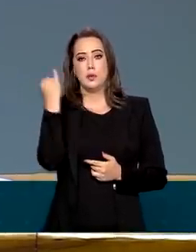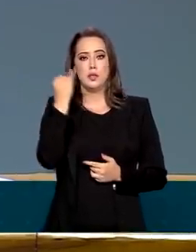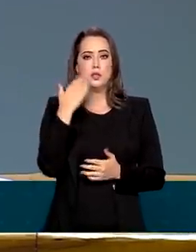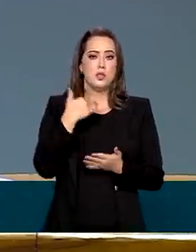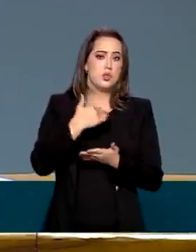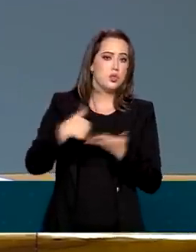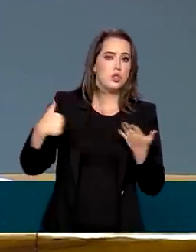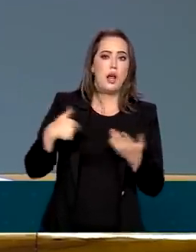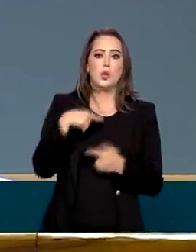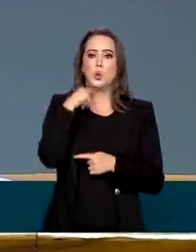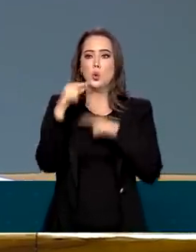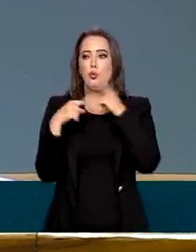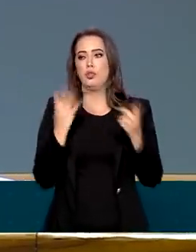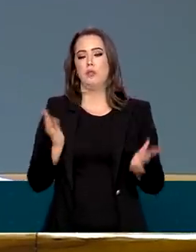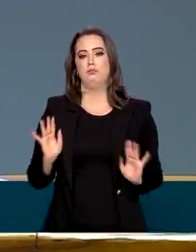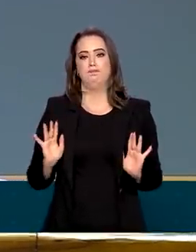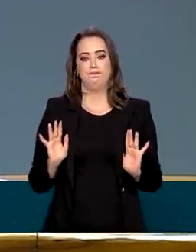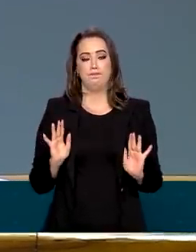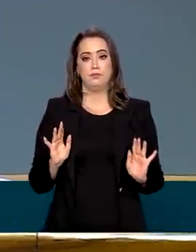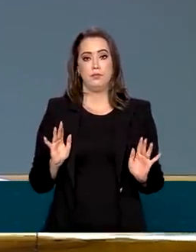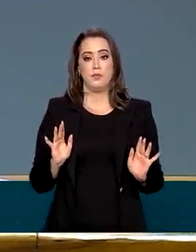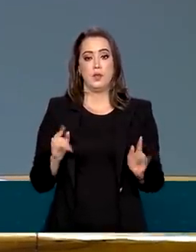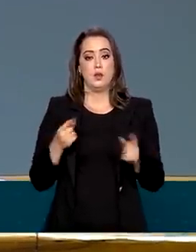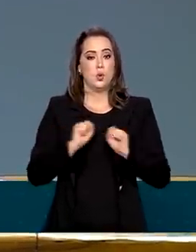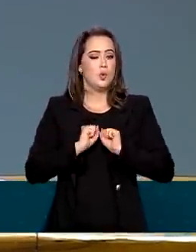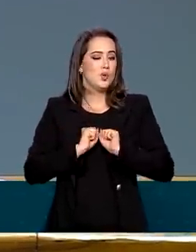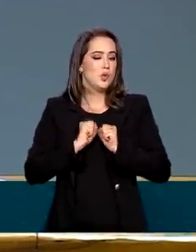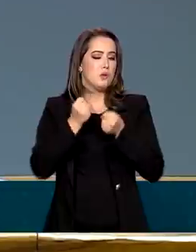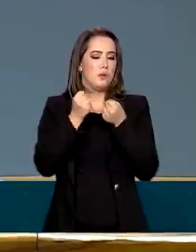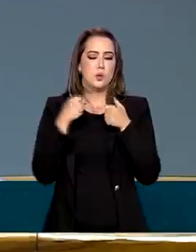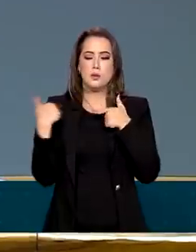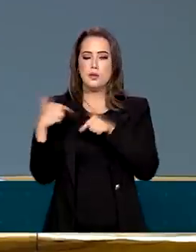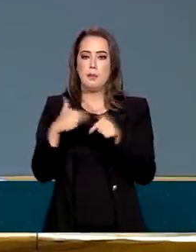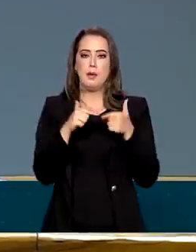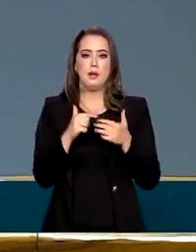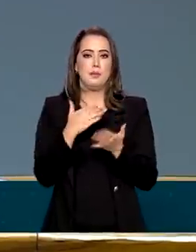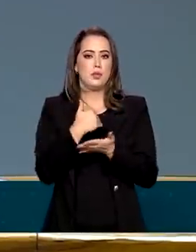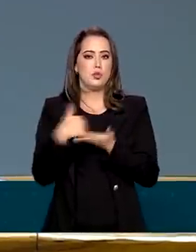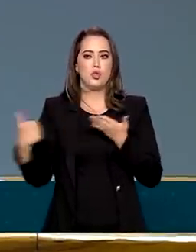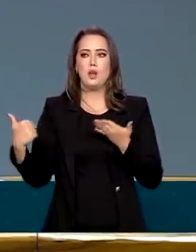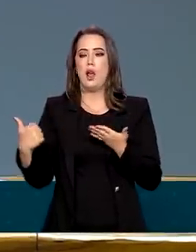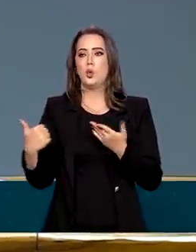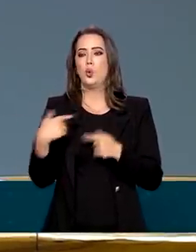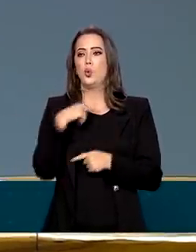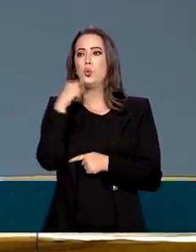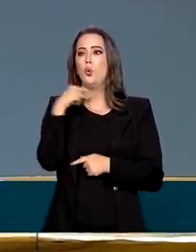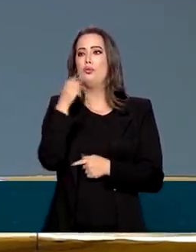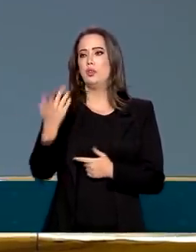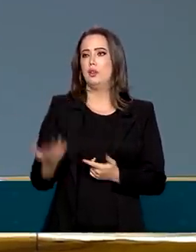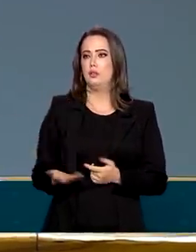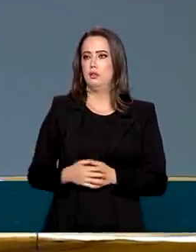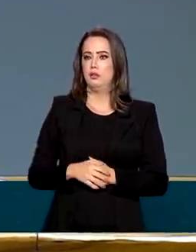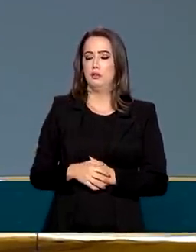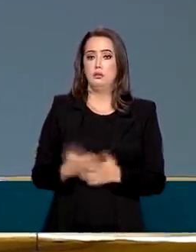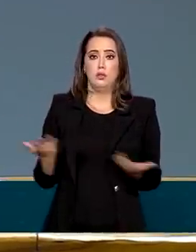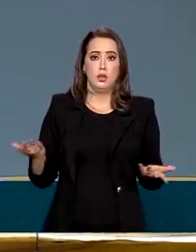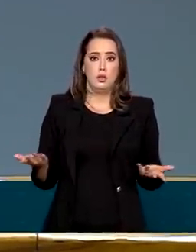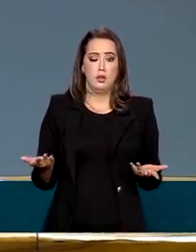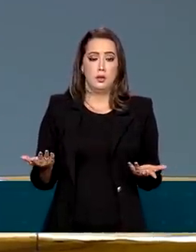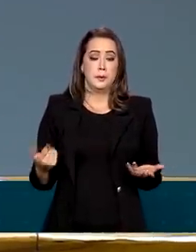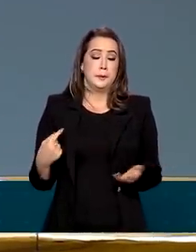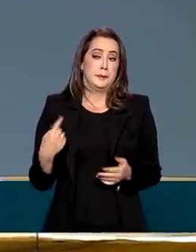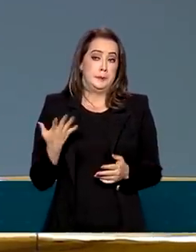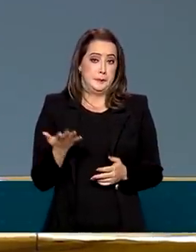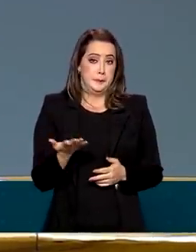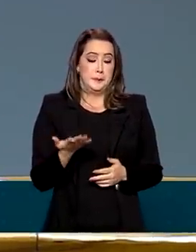Nós precisamos tirar a incerteza da mesa. Eu estou fazendo um esforço enorme para tirar a incerteza da mesa. Por exemplo, nós queríamos